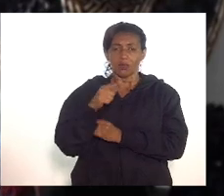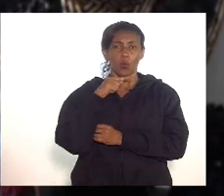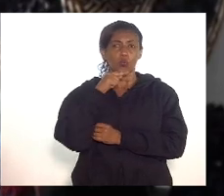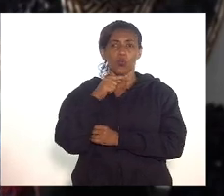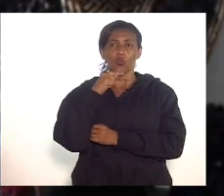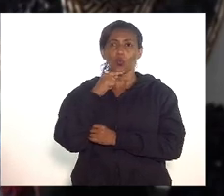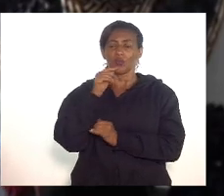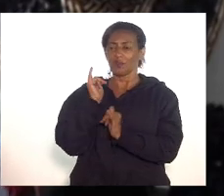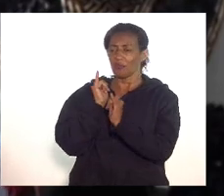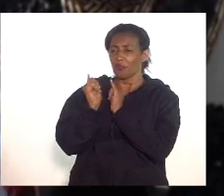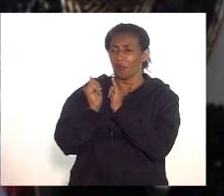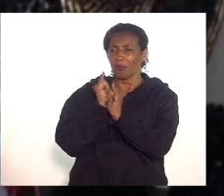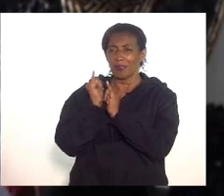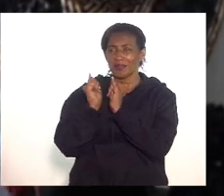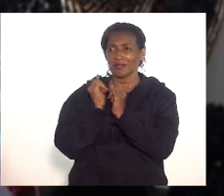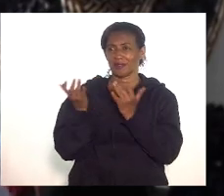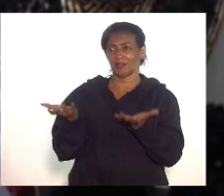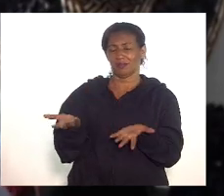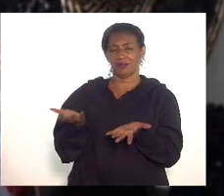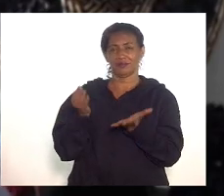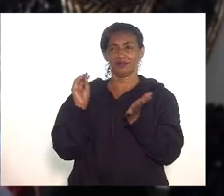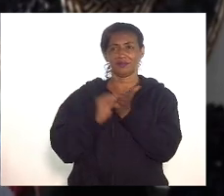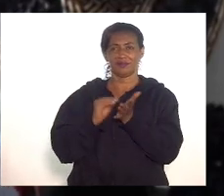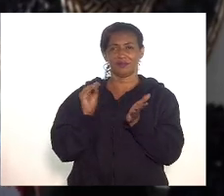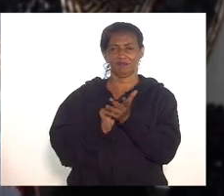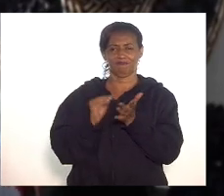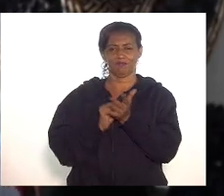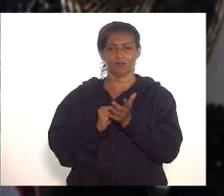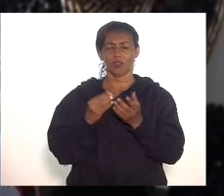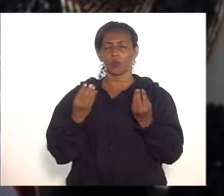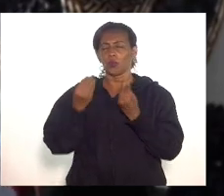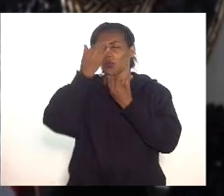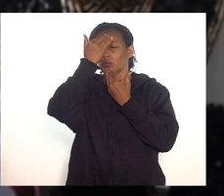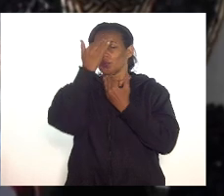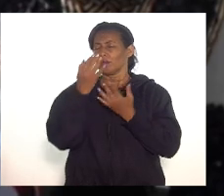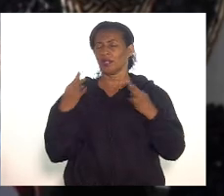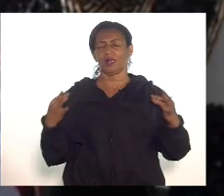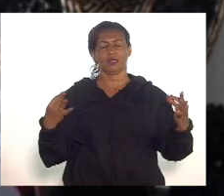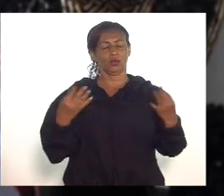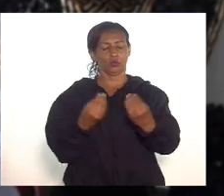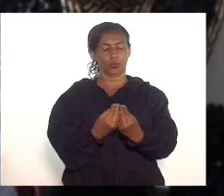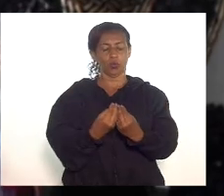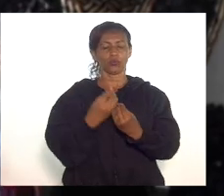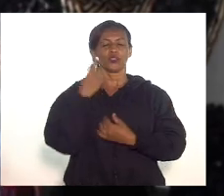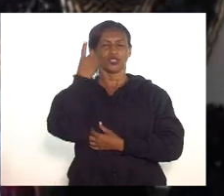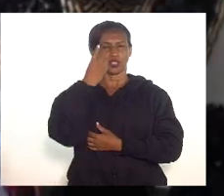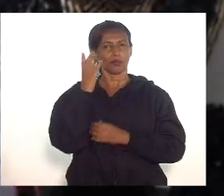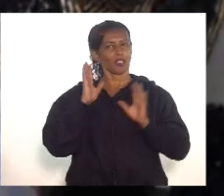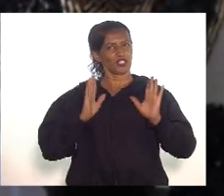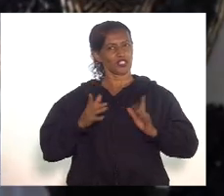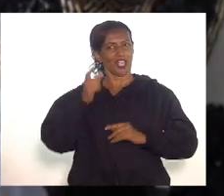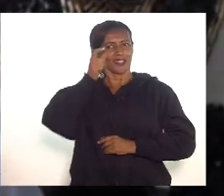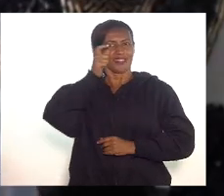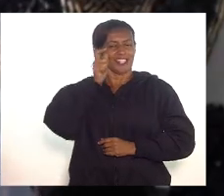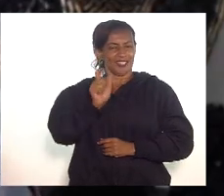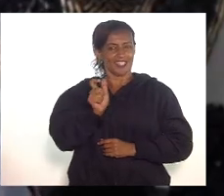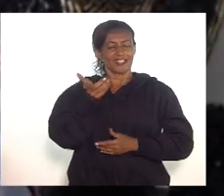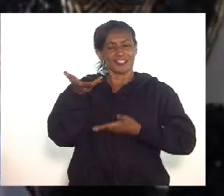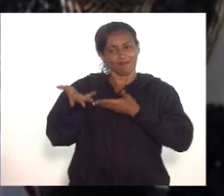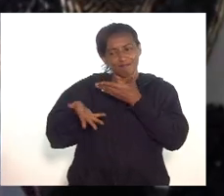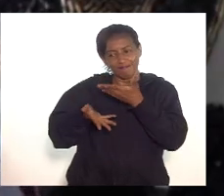informação. Então, obrigado a todos, obrigado também aos deputados que já demonstraram interesse em participar